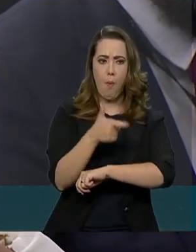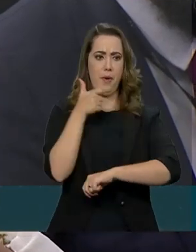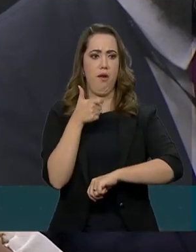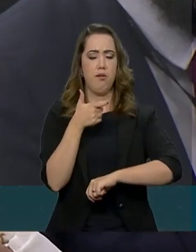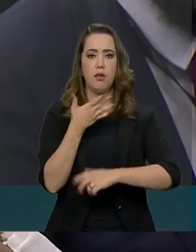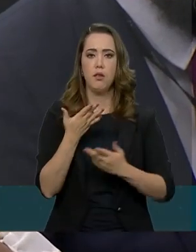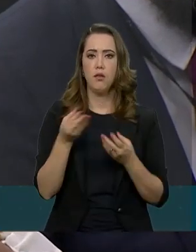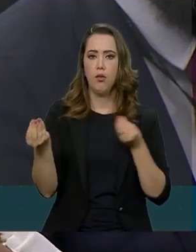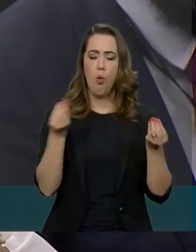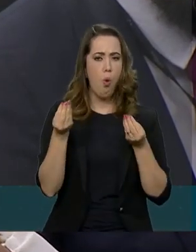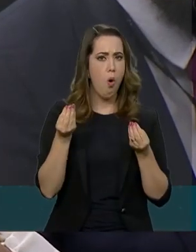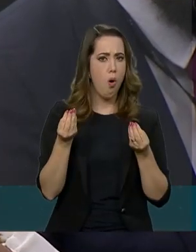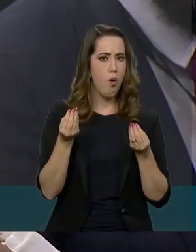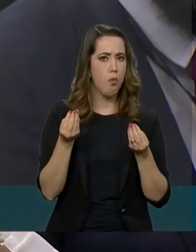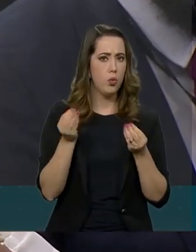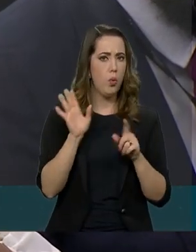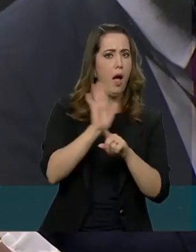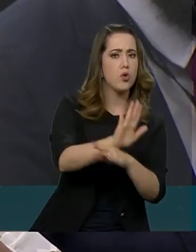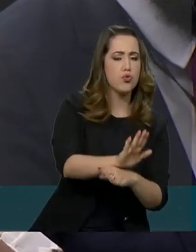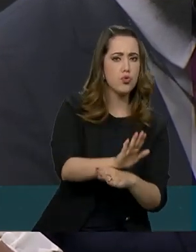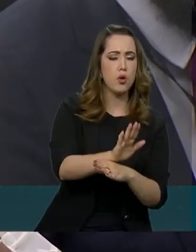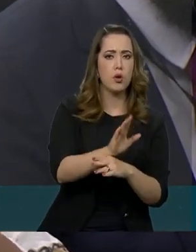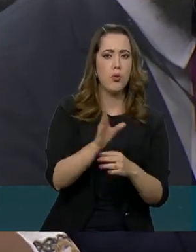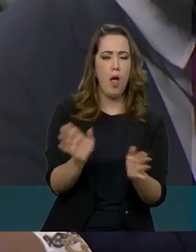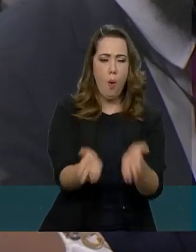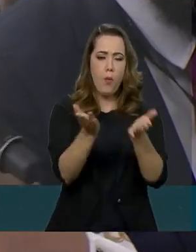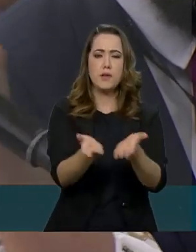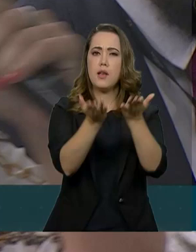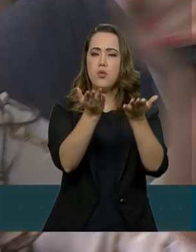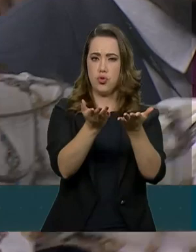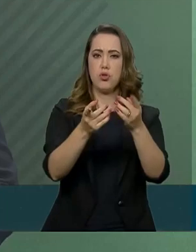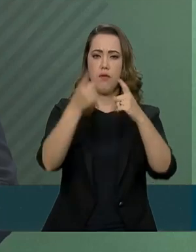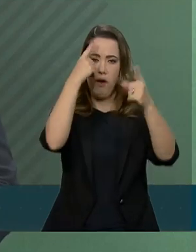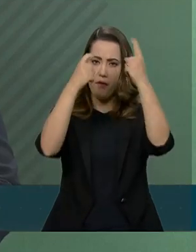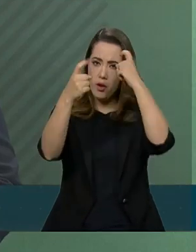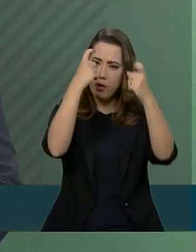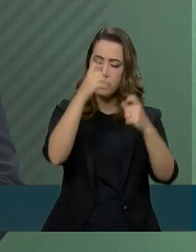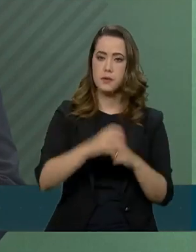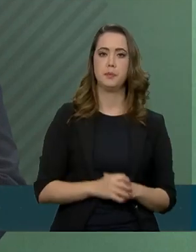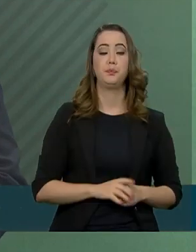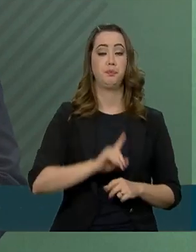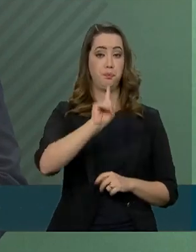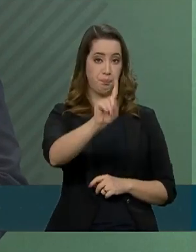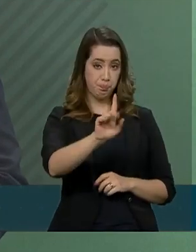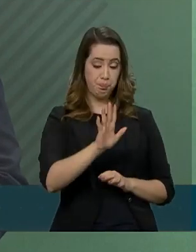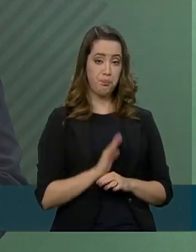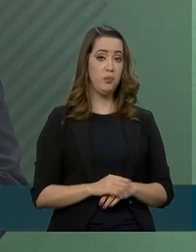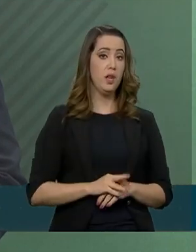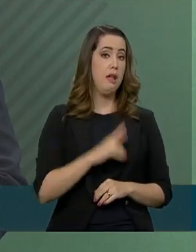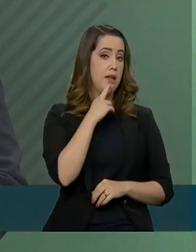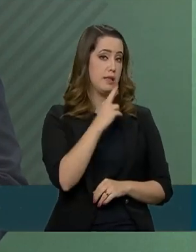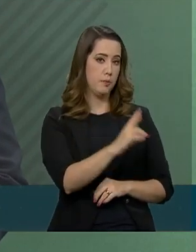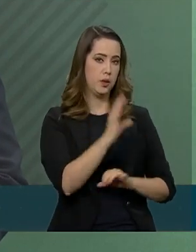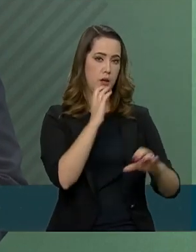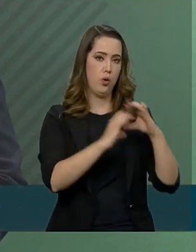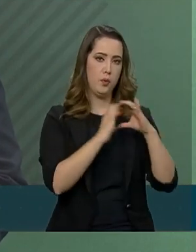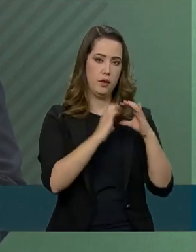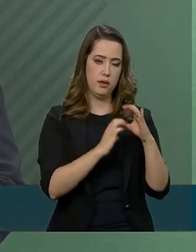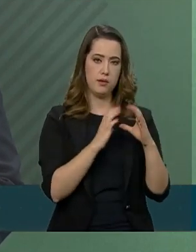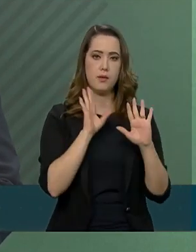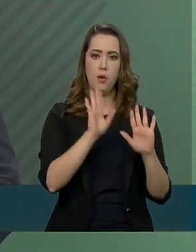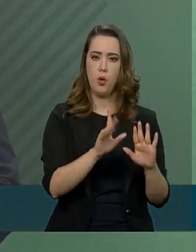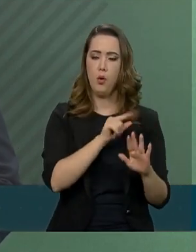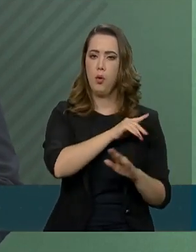violência? Enfim, eu queria saber uma posição oficial sobre esse assunto. Com relação à questão da comunicação, Carla, o presidente deseja que todas as